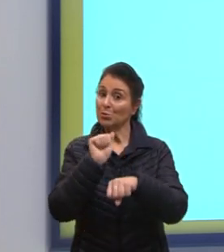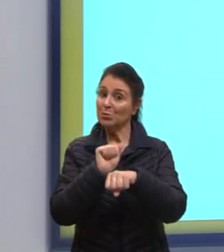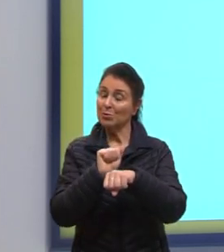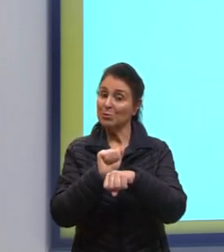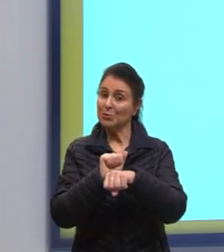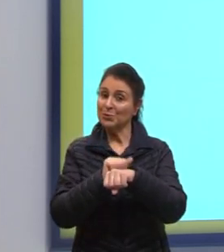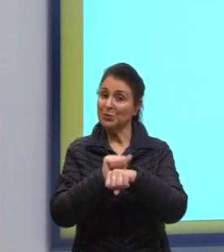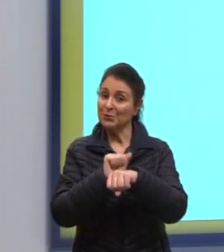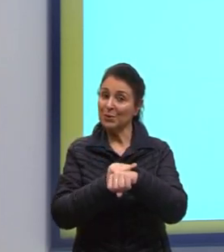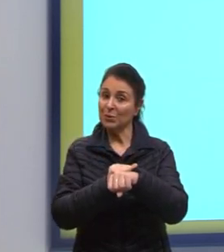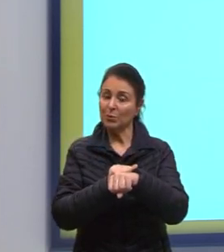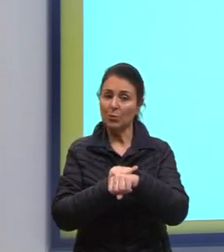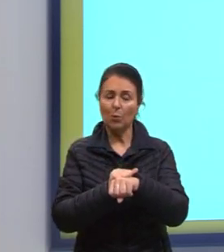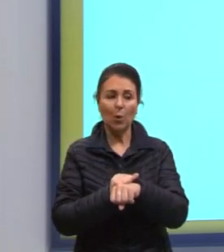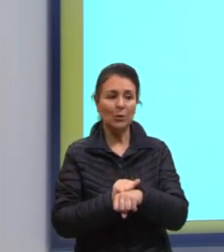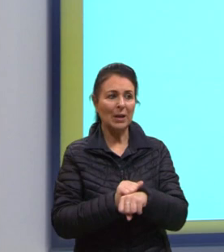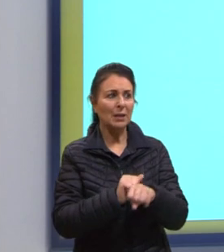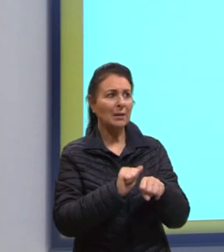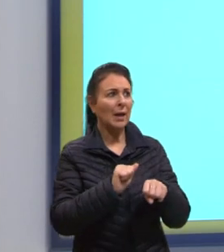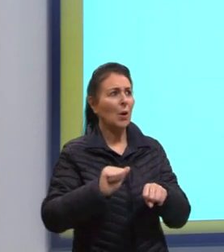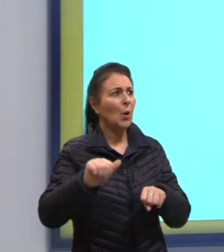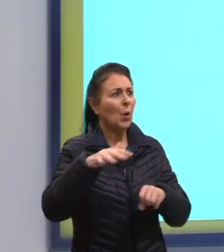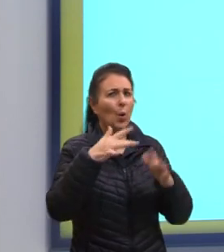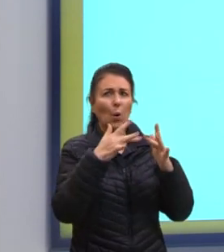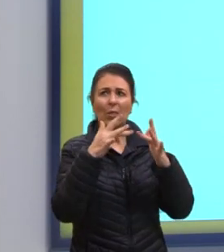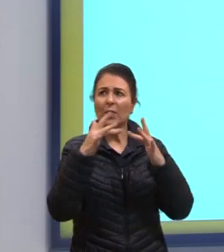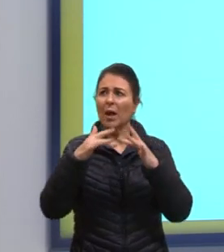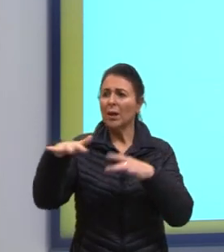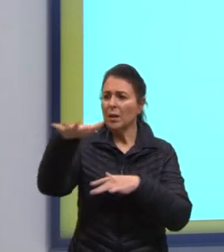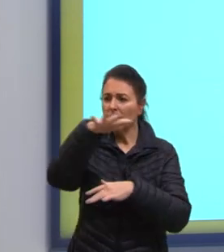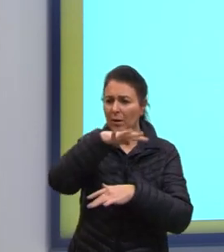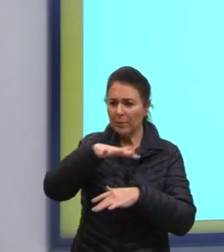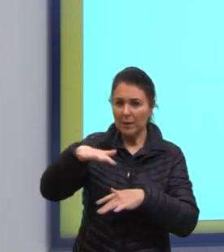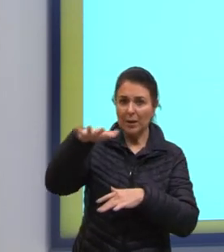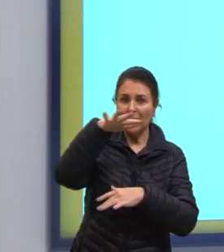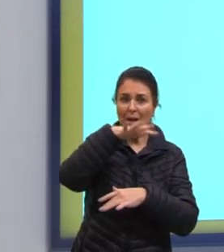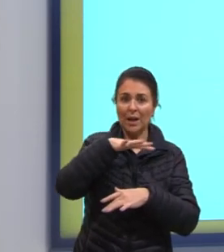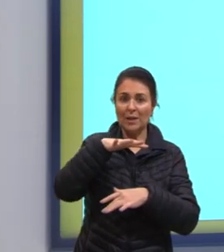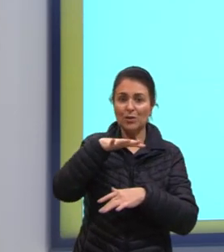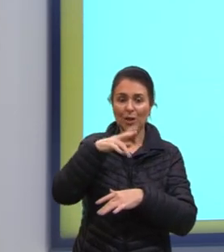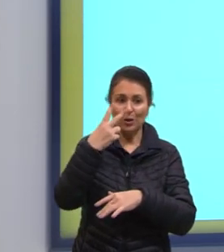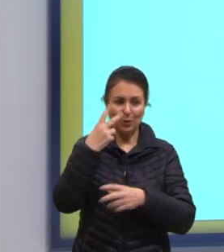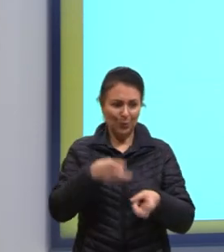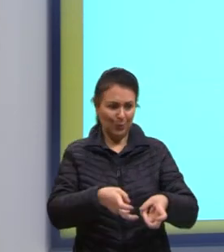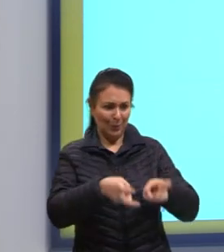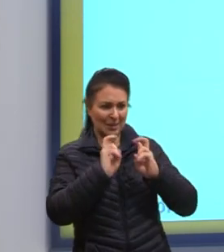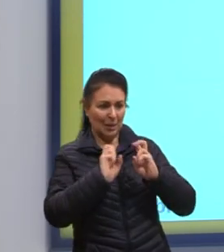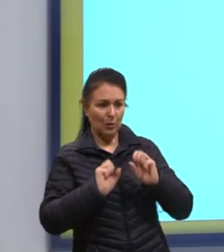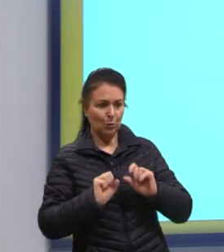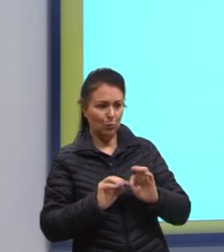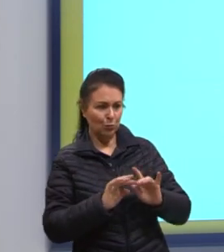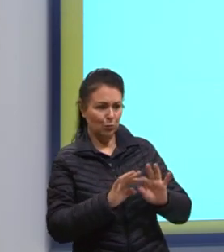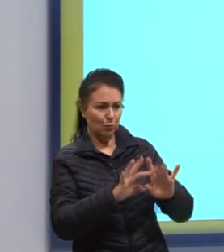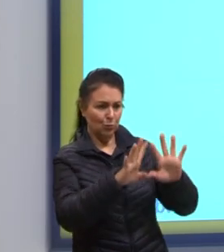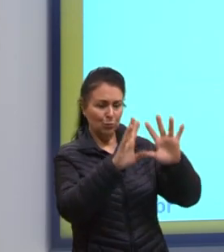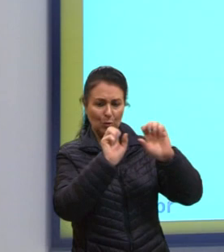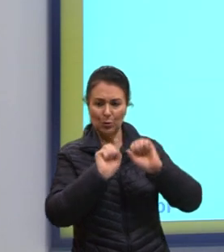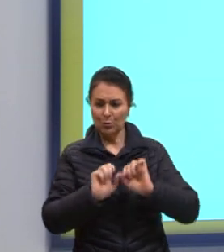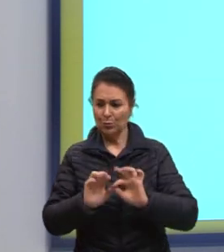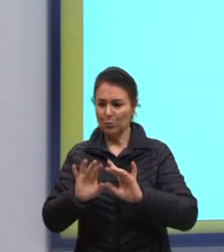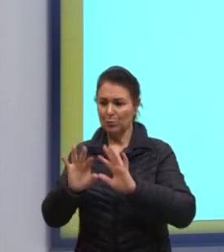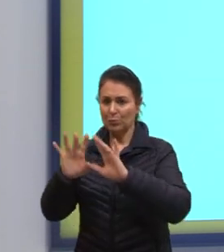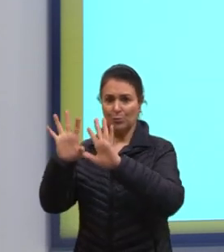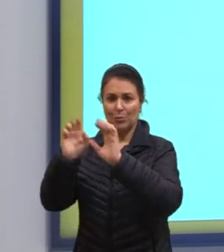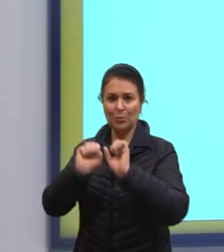o ambiente, ele começa, então, a evaporar automaticamente. Por isso que sai essa fumacinha aqui, quando a gente coloca gelo seco, né?